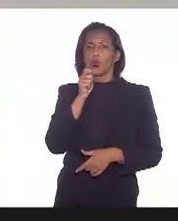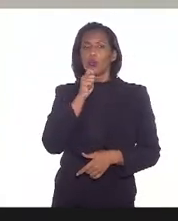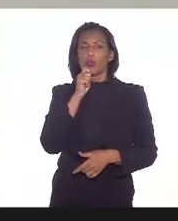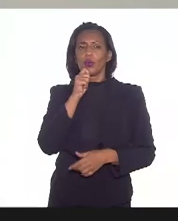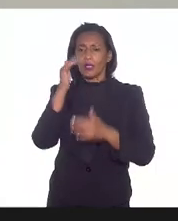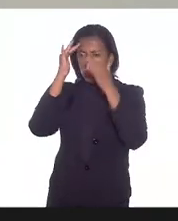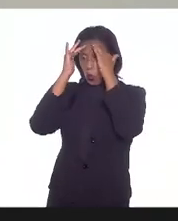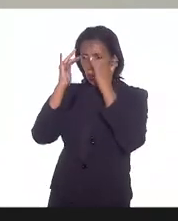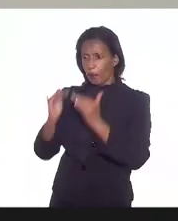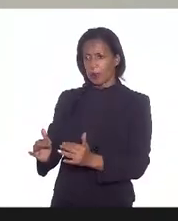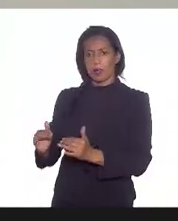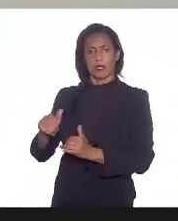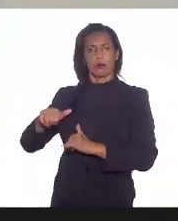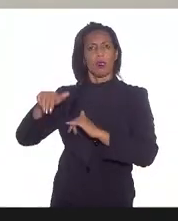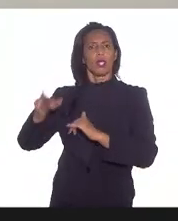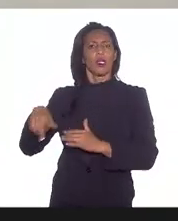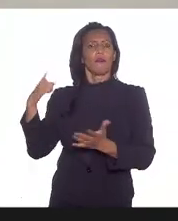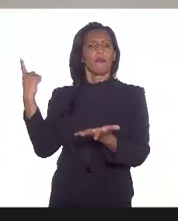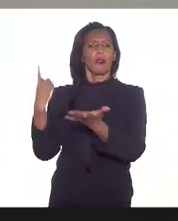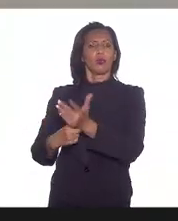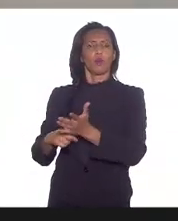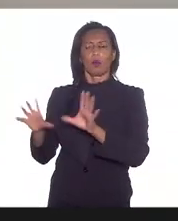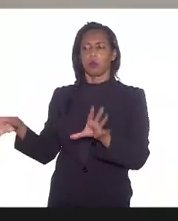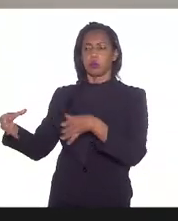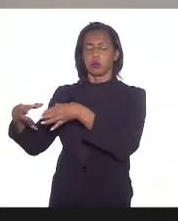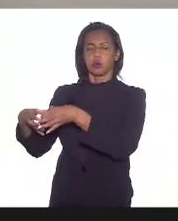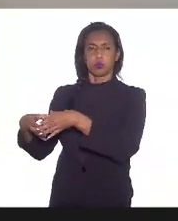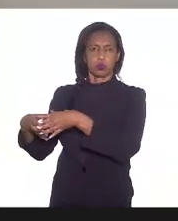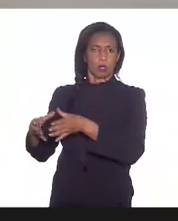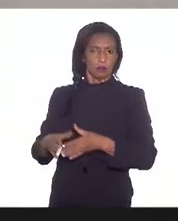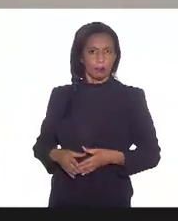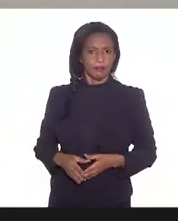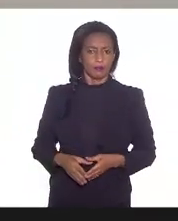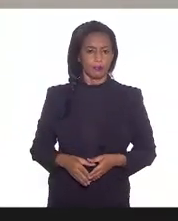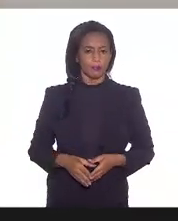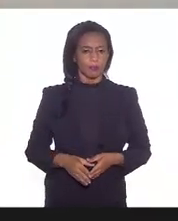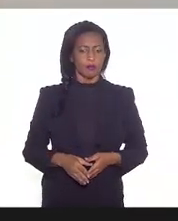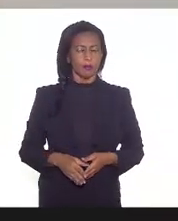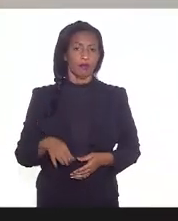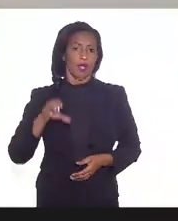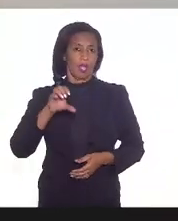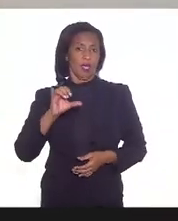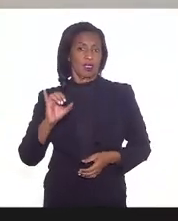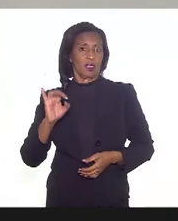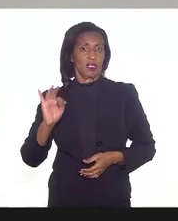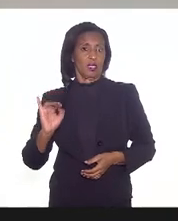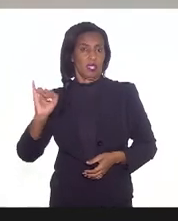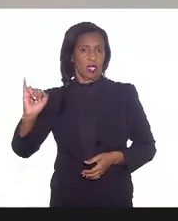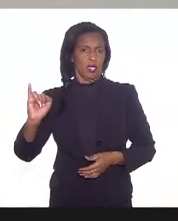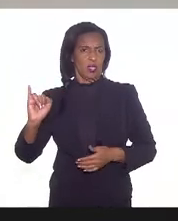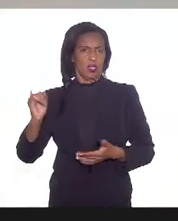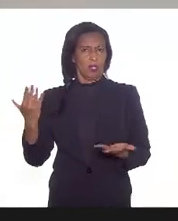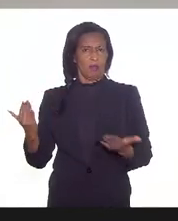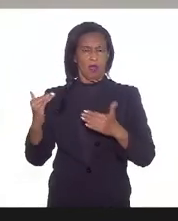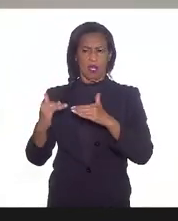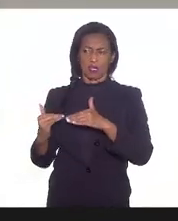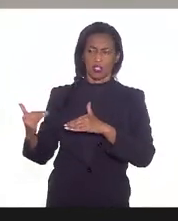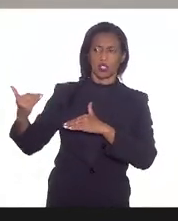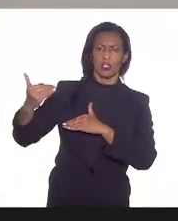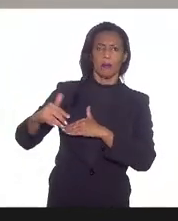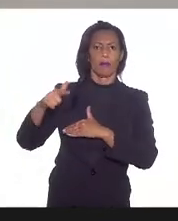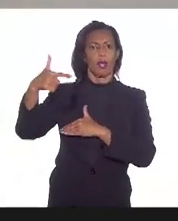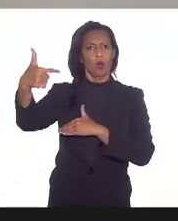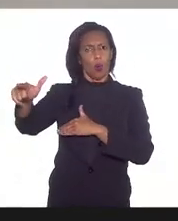de vista que foi pactuado em uma instância deliberativa a CIT mas acho que tem que extrapolar para outras instâncias que são